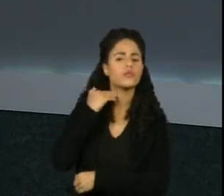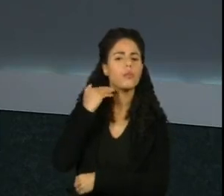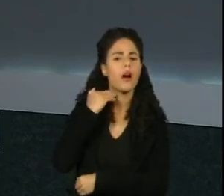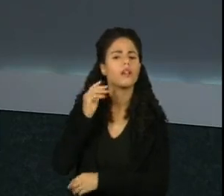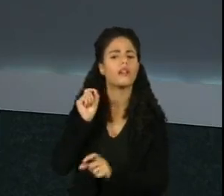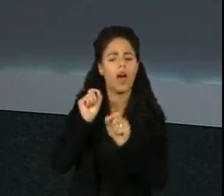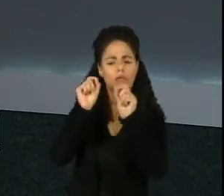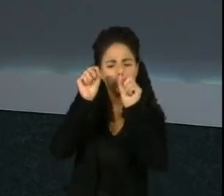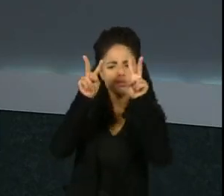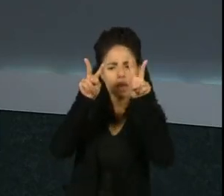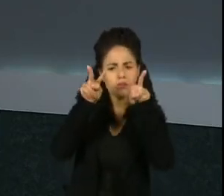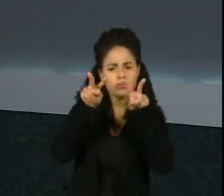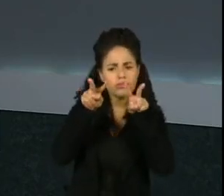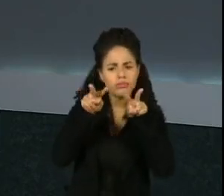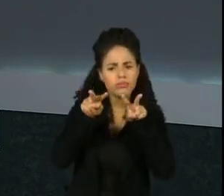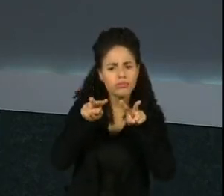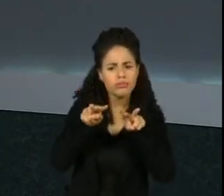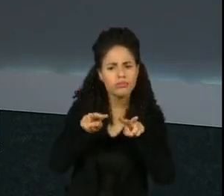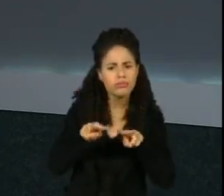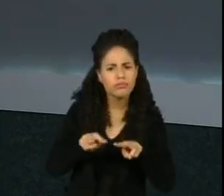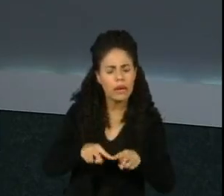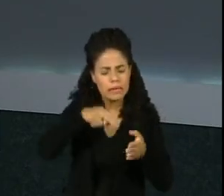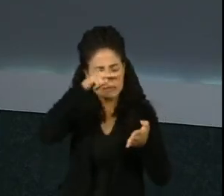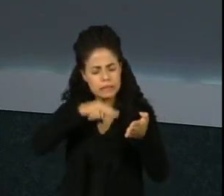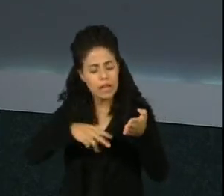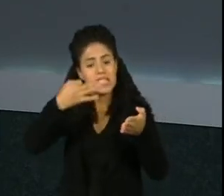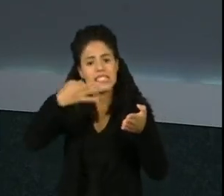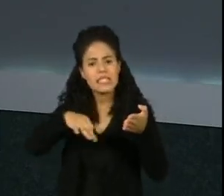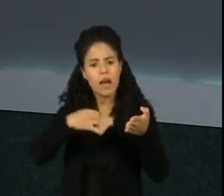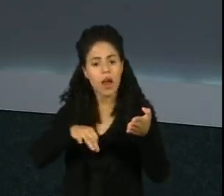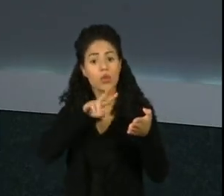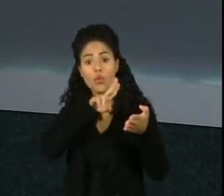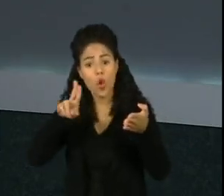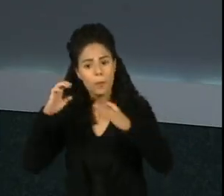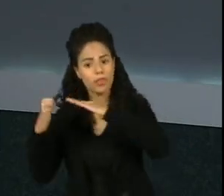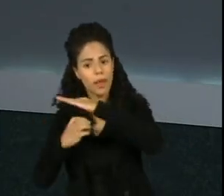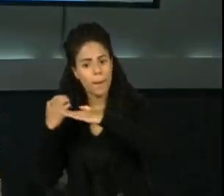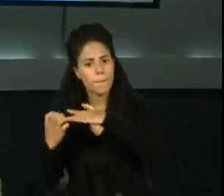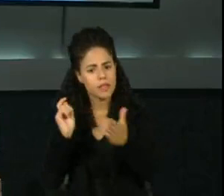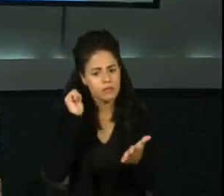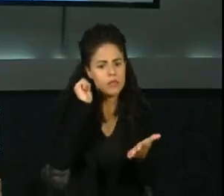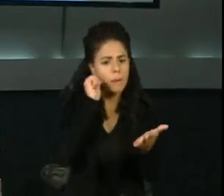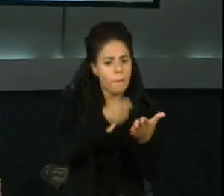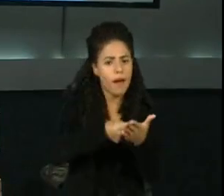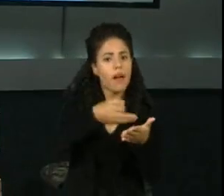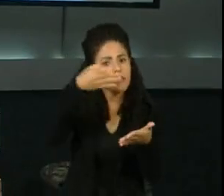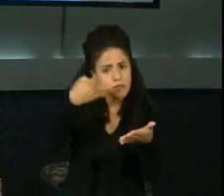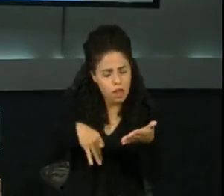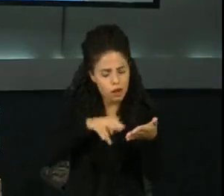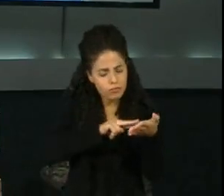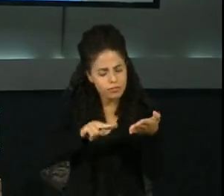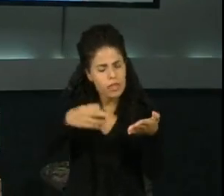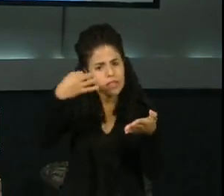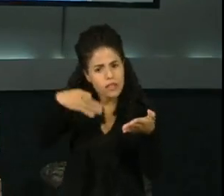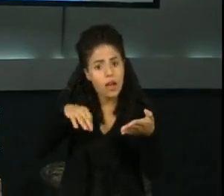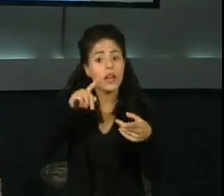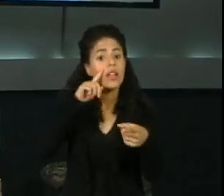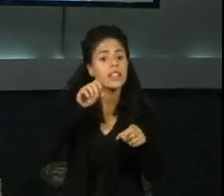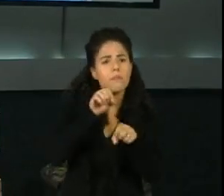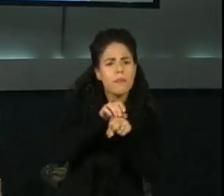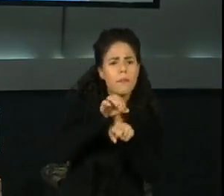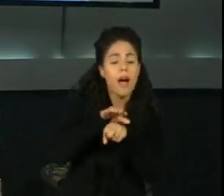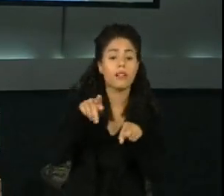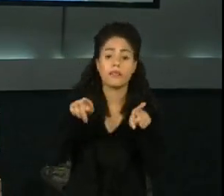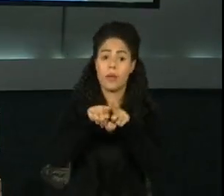pagamento, tem que prestar atenção para ver se ali aparece o nome da empresa para a qual a gente está pagando. Exatamente. Outros pontos também é a